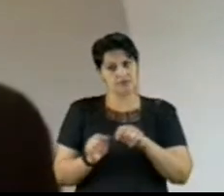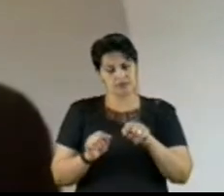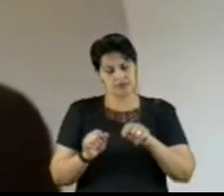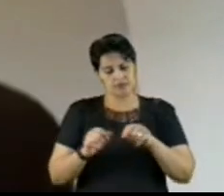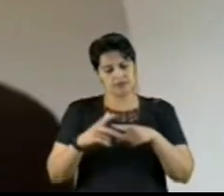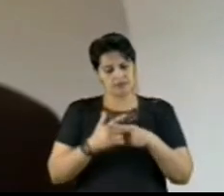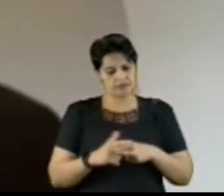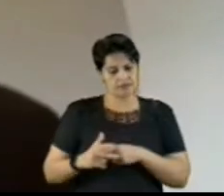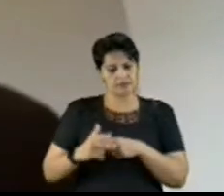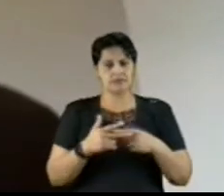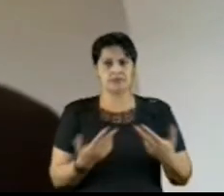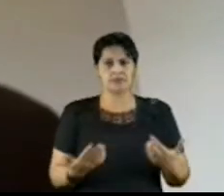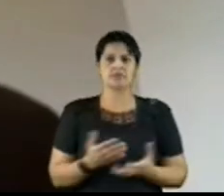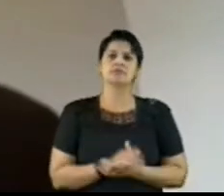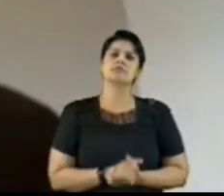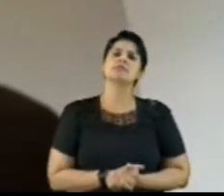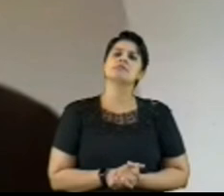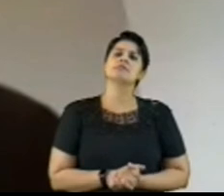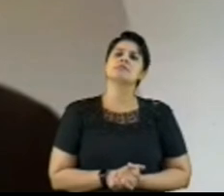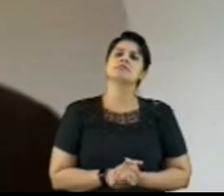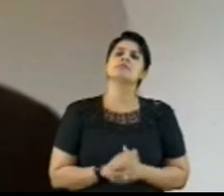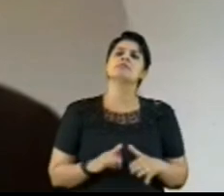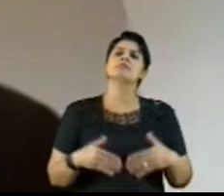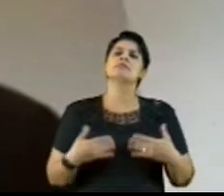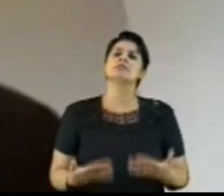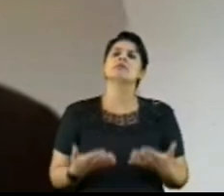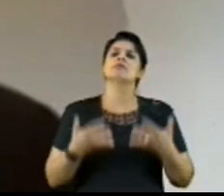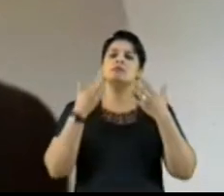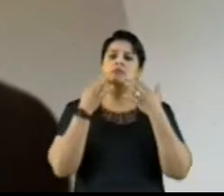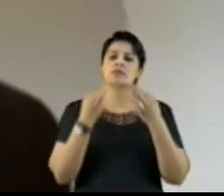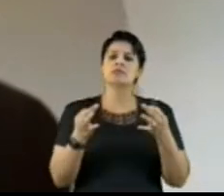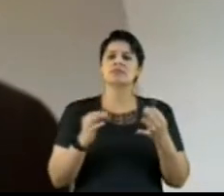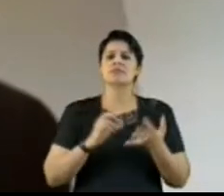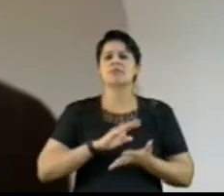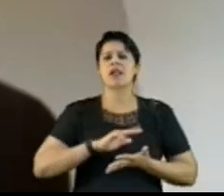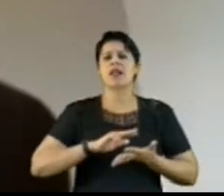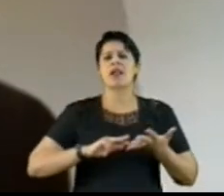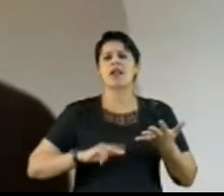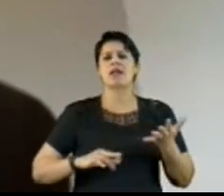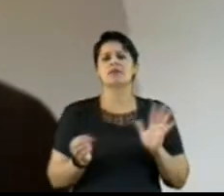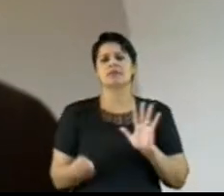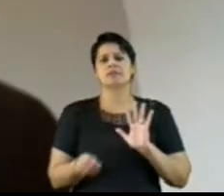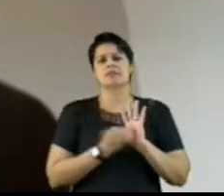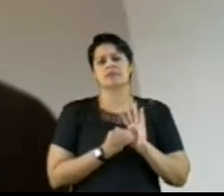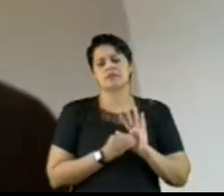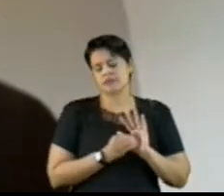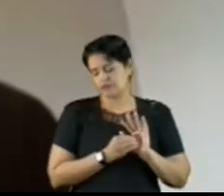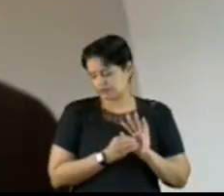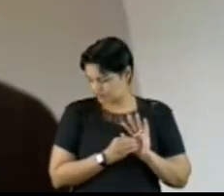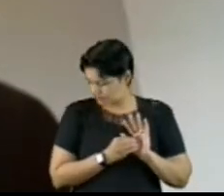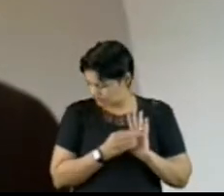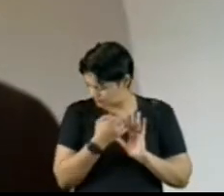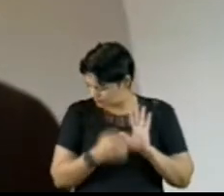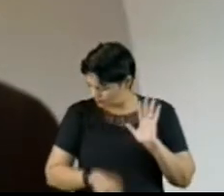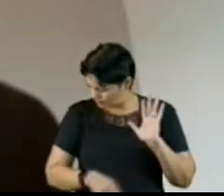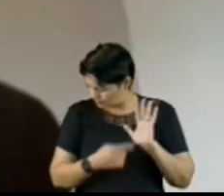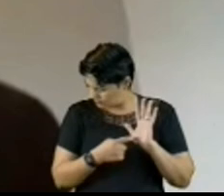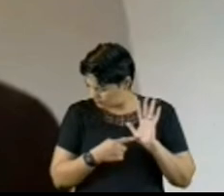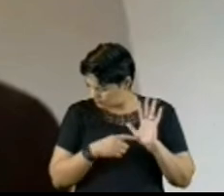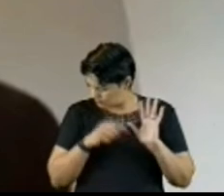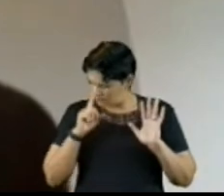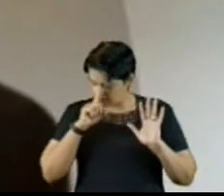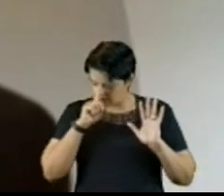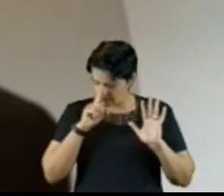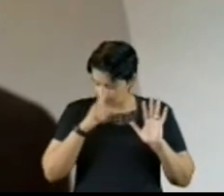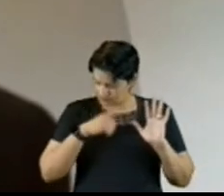TCU. Por fim, chamo a atenção para os diversos registros ao longo do relatório sobre riscos de que